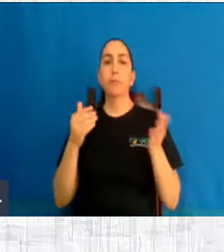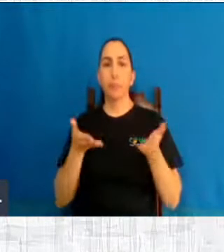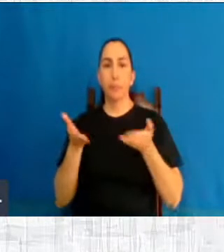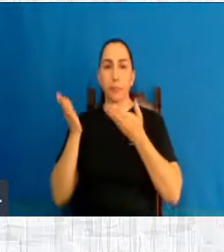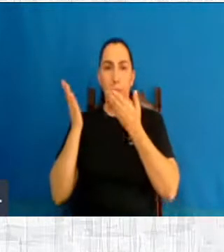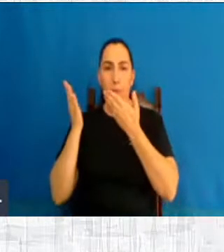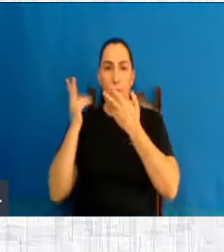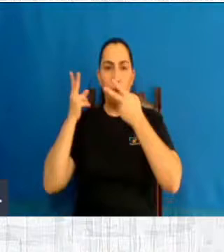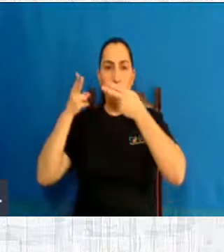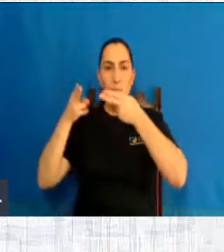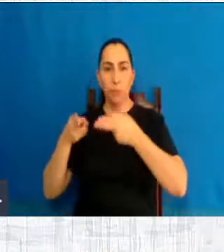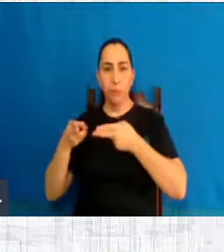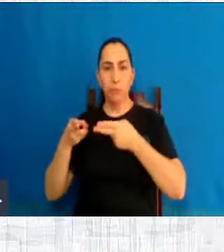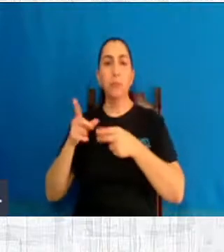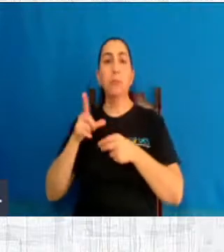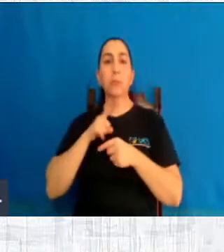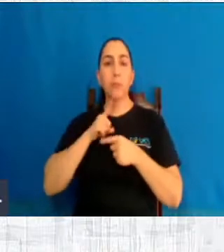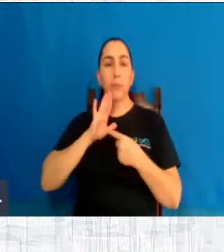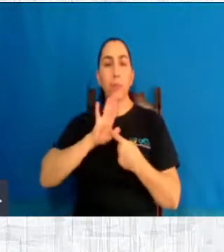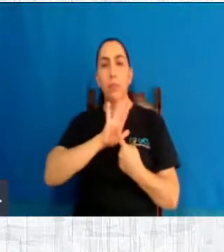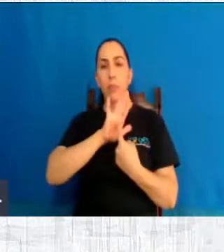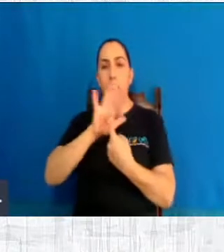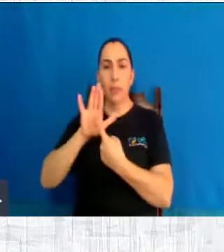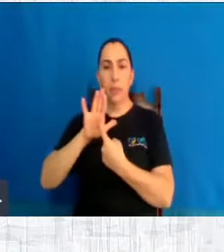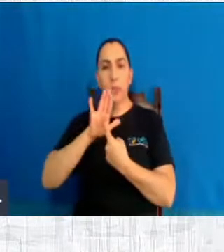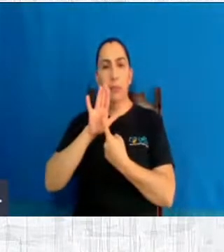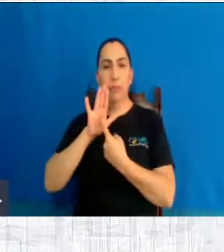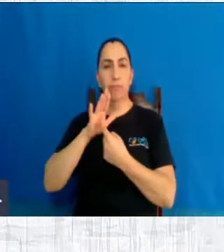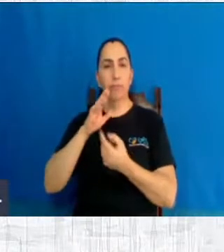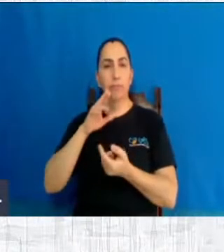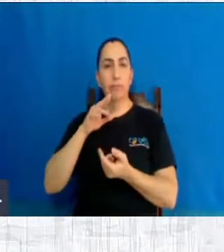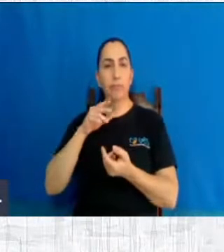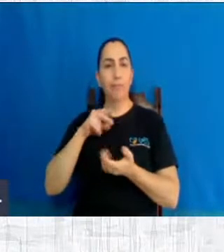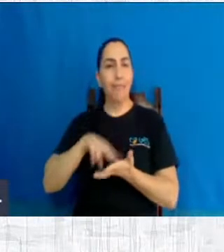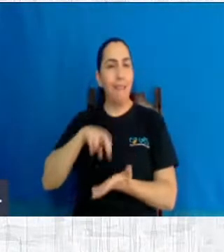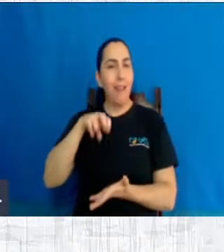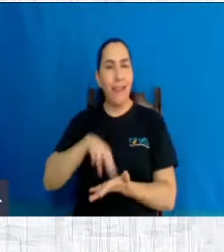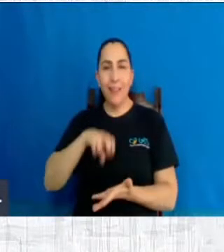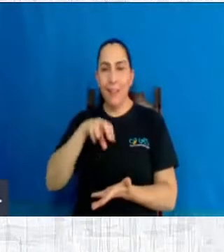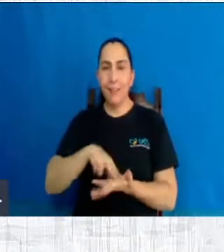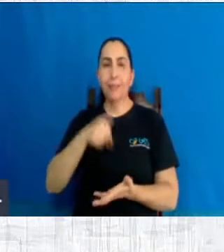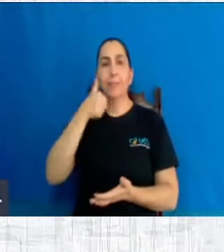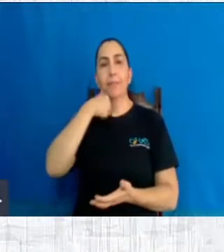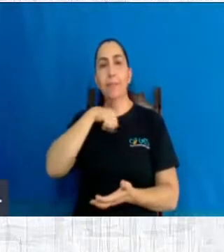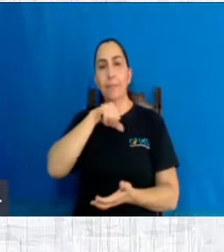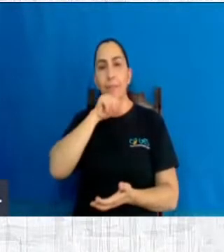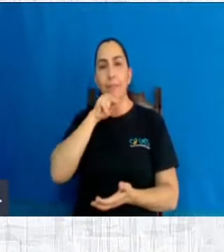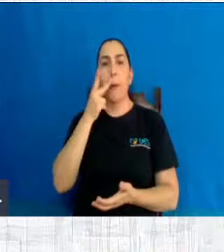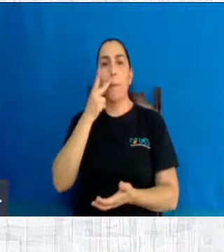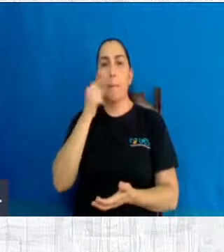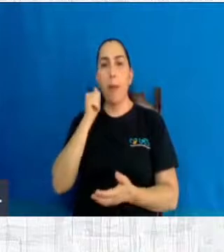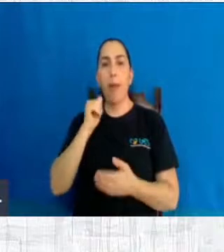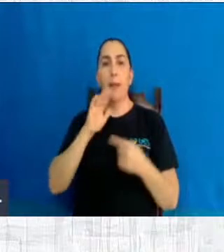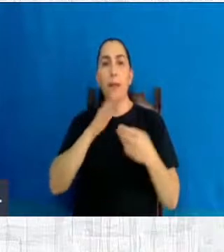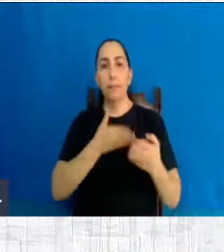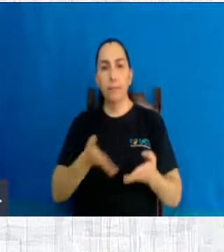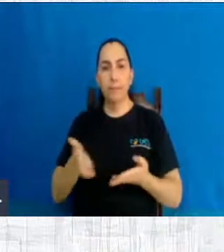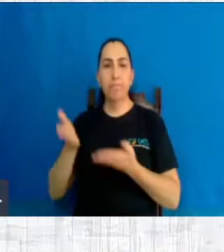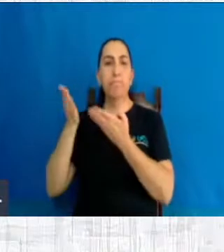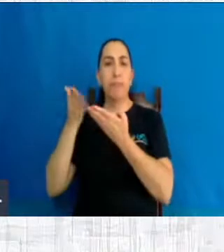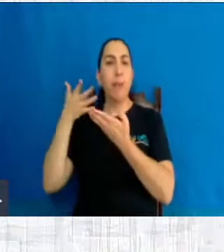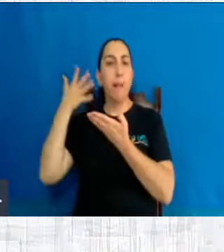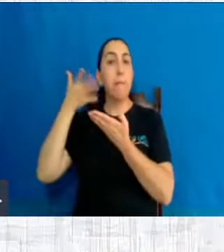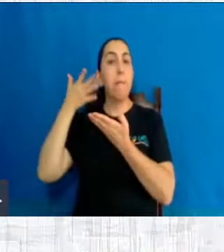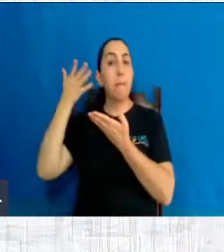Tem muitas recompensas, alegrias materiais e espirituais de ser pai e mãe. Vejam a palestra Um Anjo Chamado Mãe no